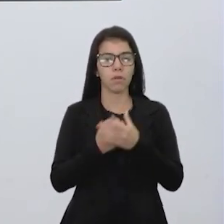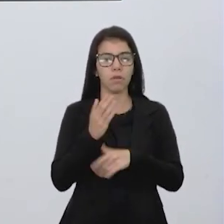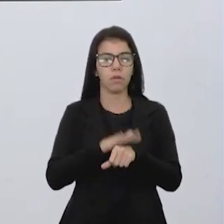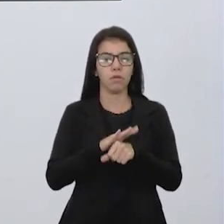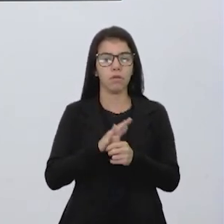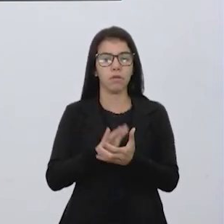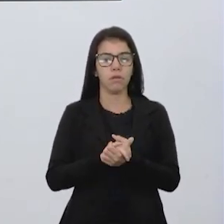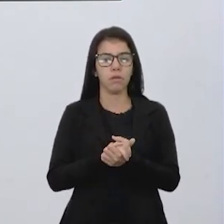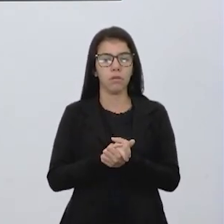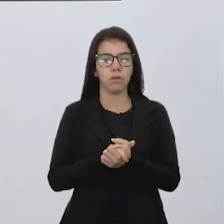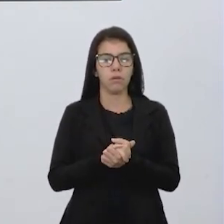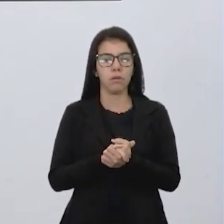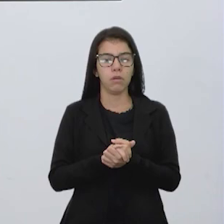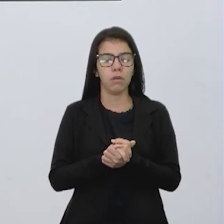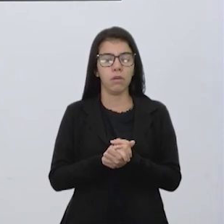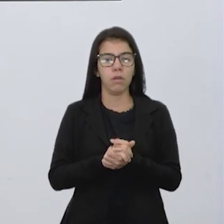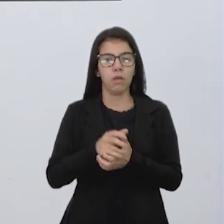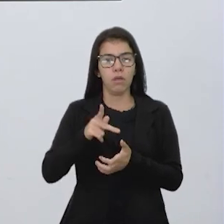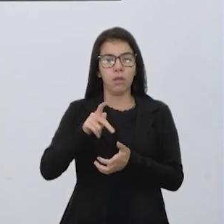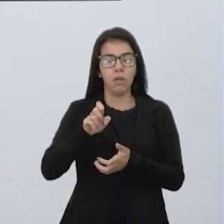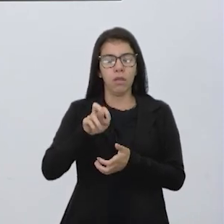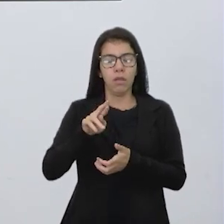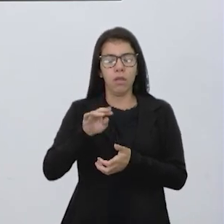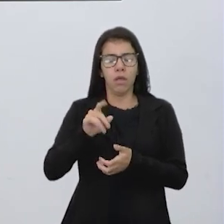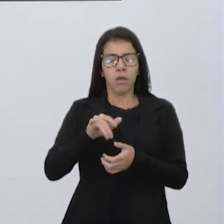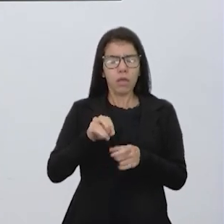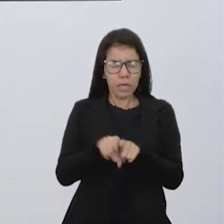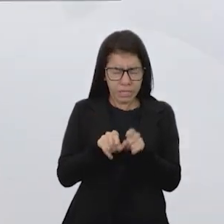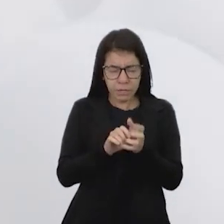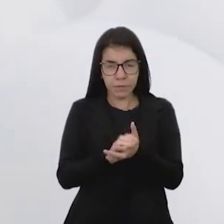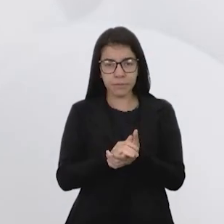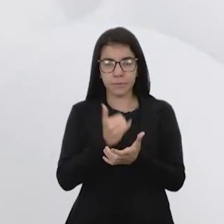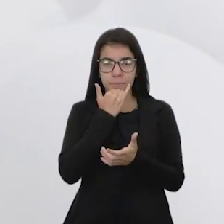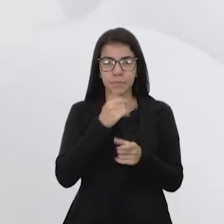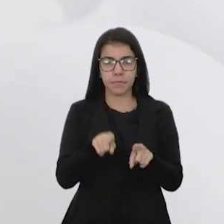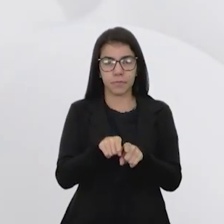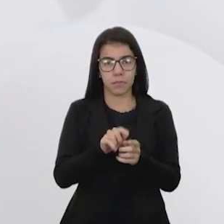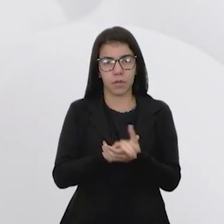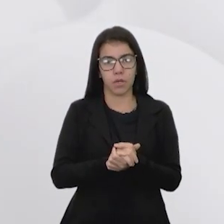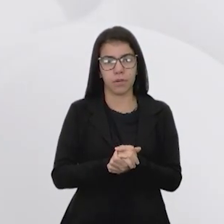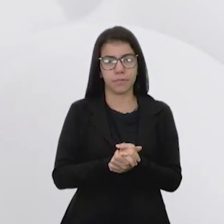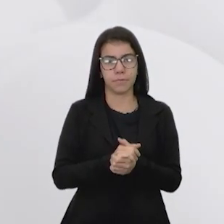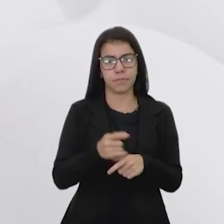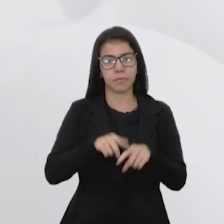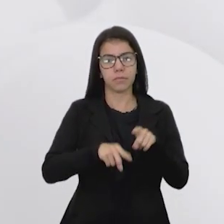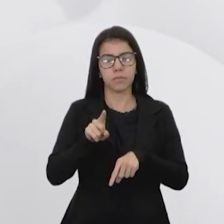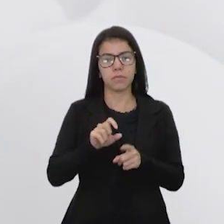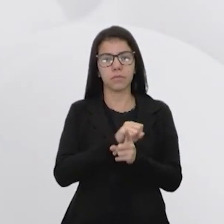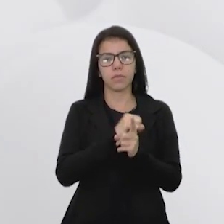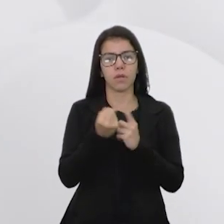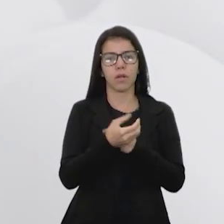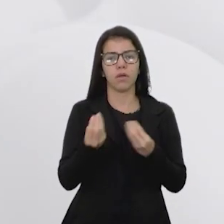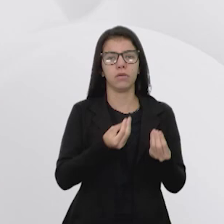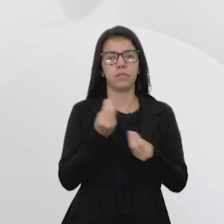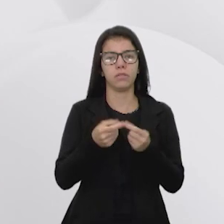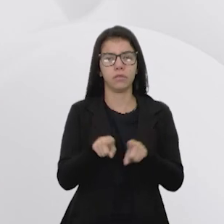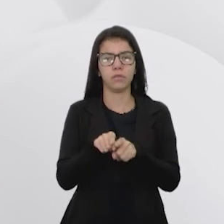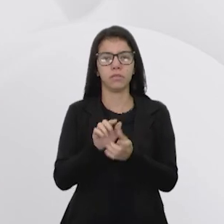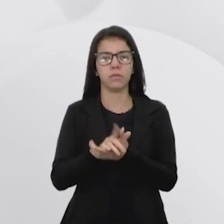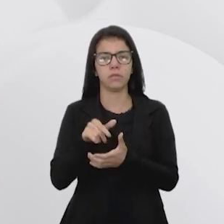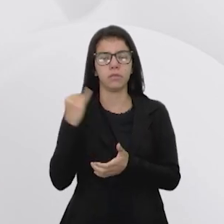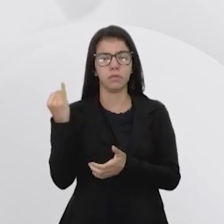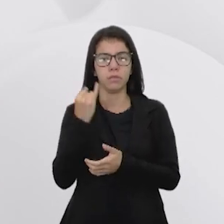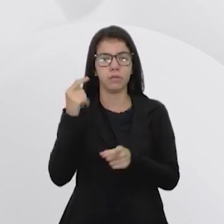que é derivado do petróleo, certo? Qual a importância desse material para a sociedade? Então, ele é